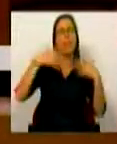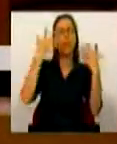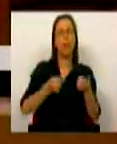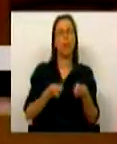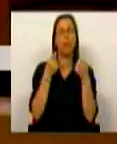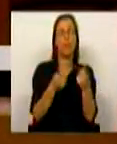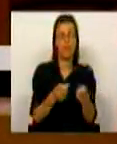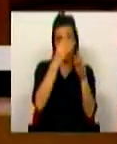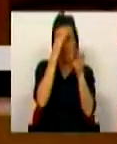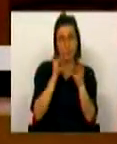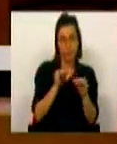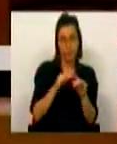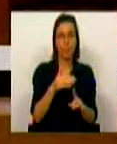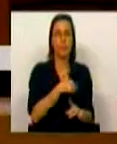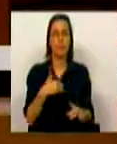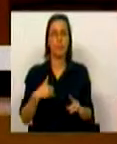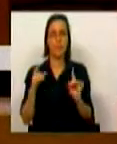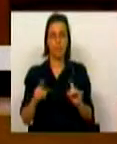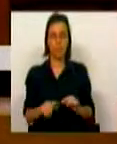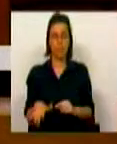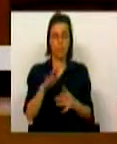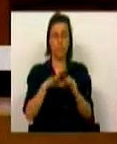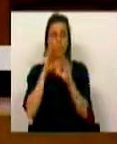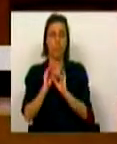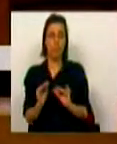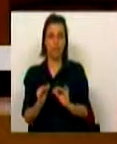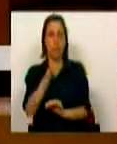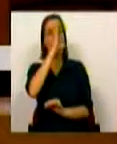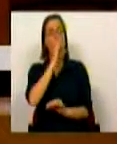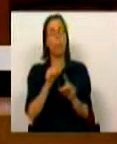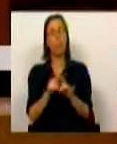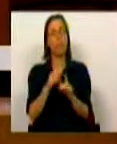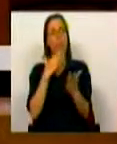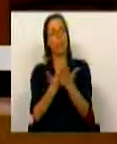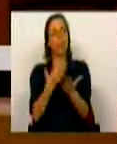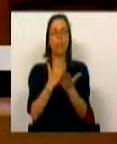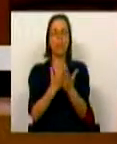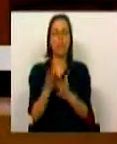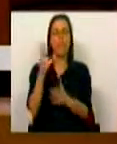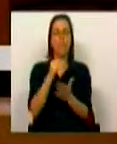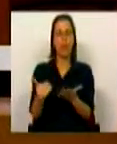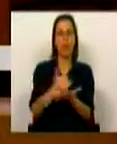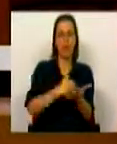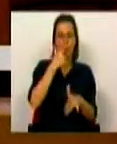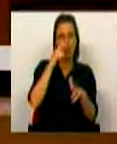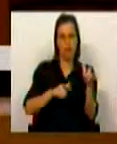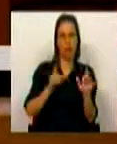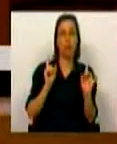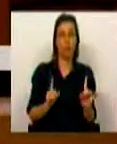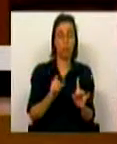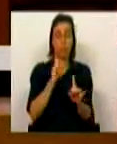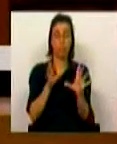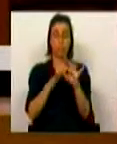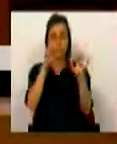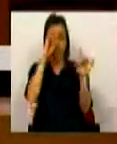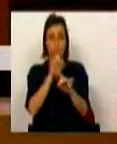investimento a educação e a saúde. Na área da educação, o Governo dotou as escolas de mais recursos humanos. No que se refere